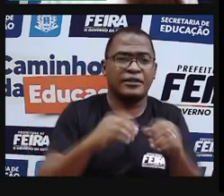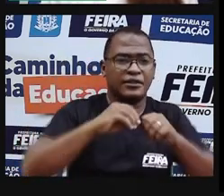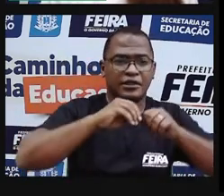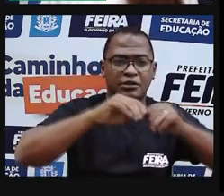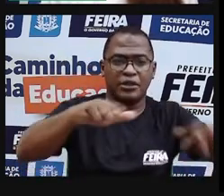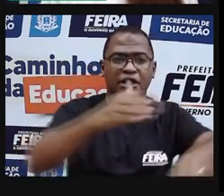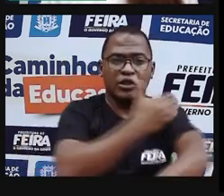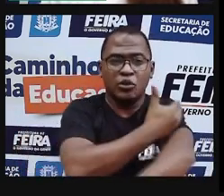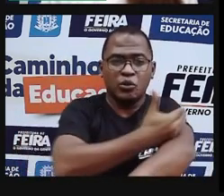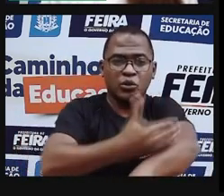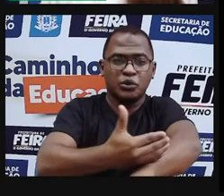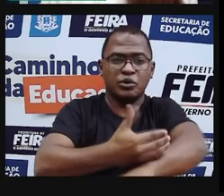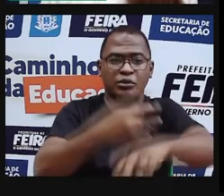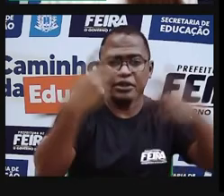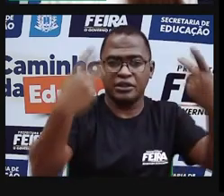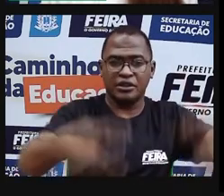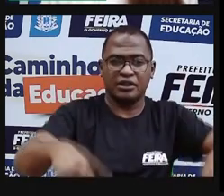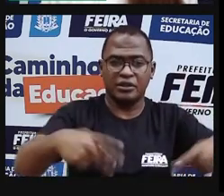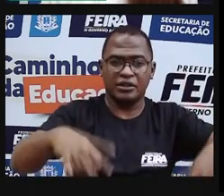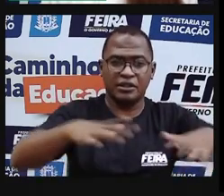característica, né, da nossa região,